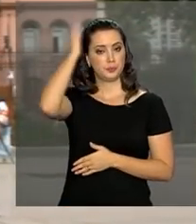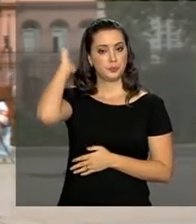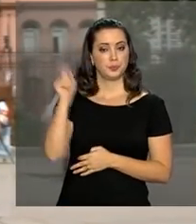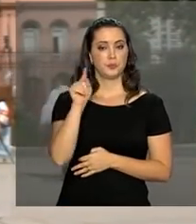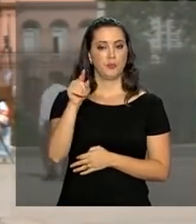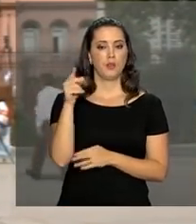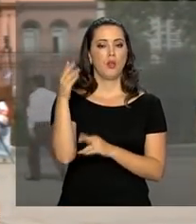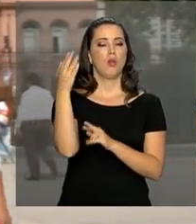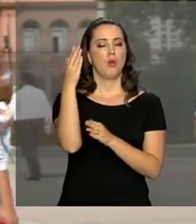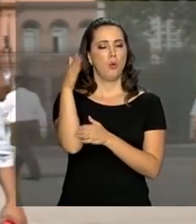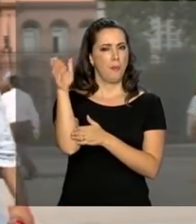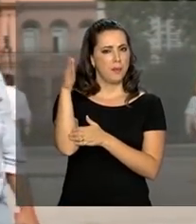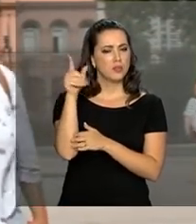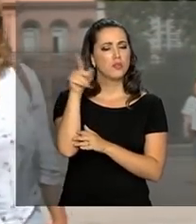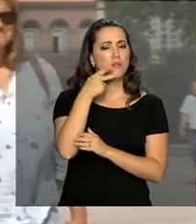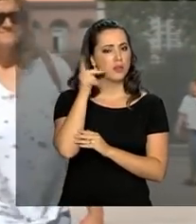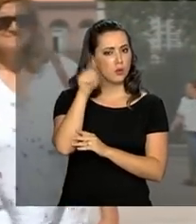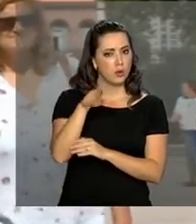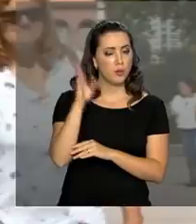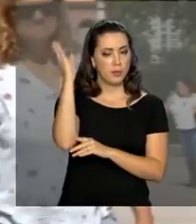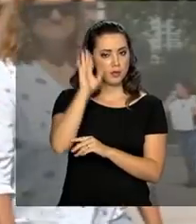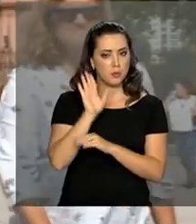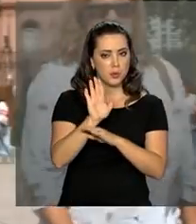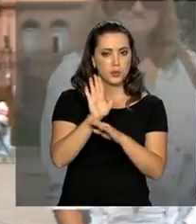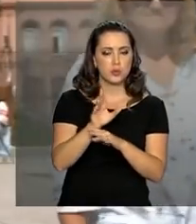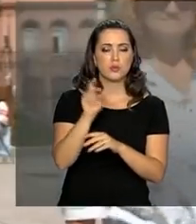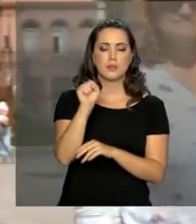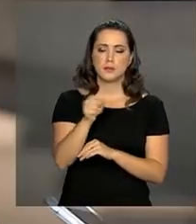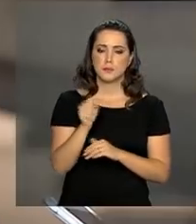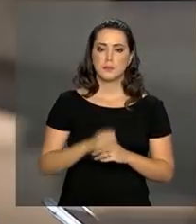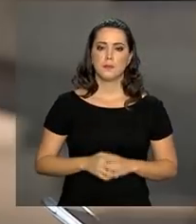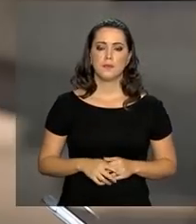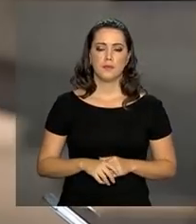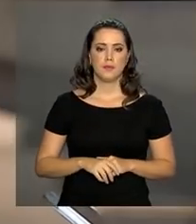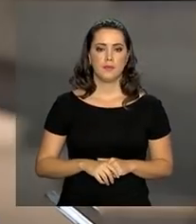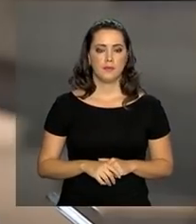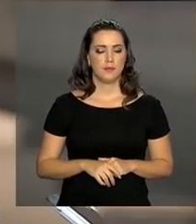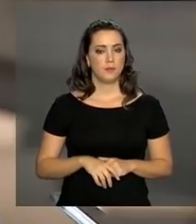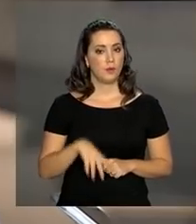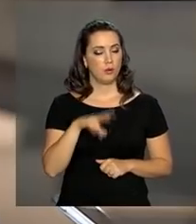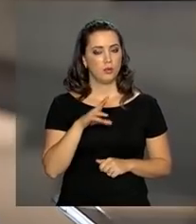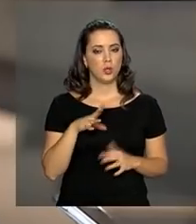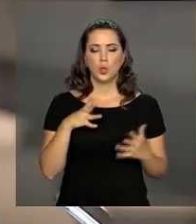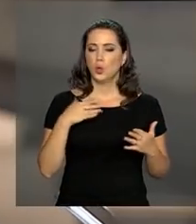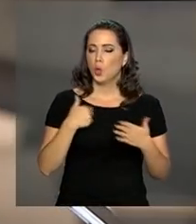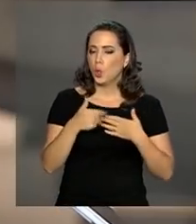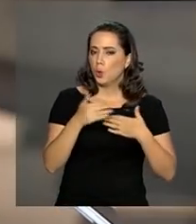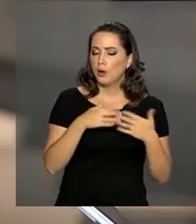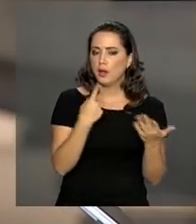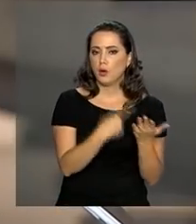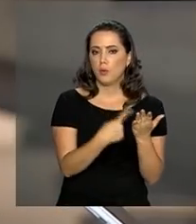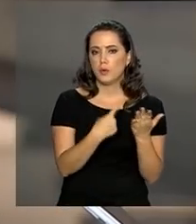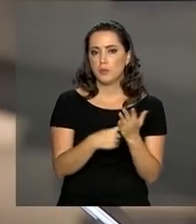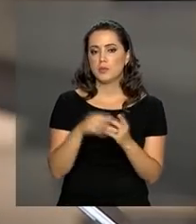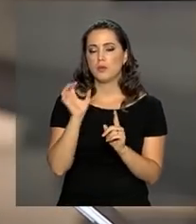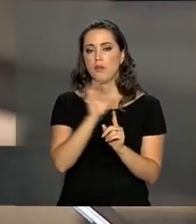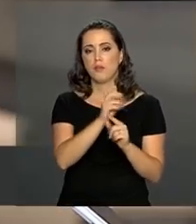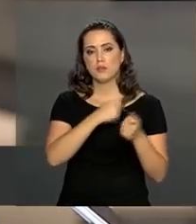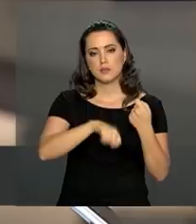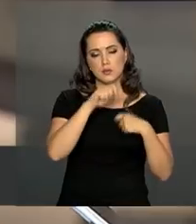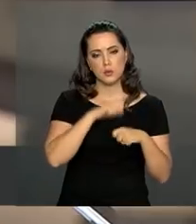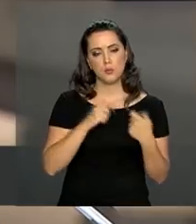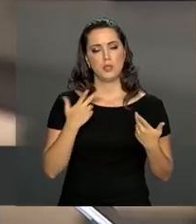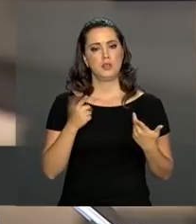o Brasil tem muito a contribuir no grupo nesta edição da cúpula. É virtualmente toda e qualquer agenda que tem impacto econômico,